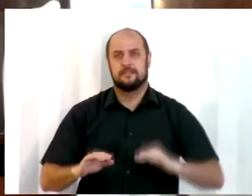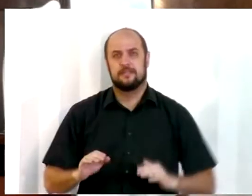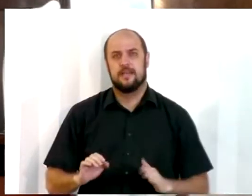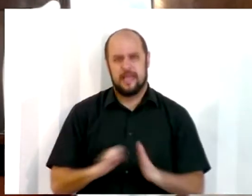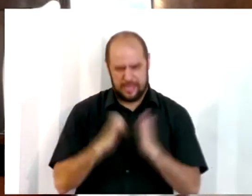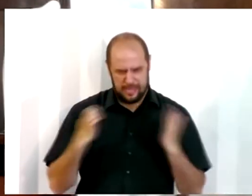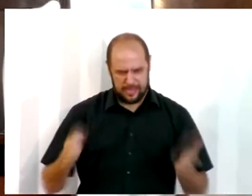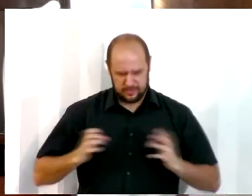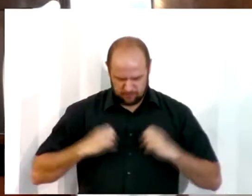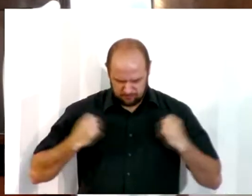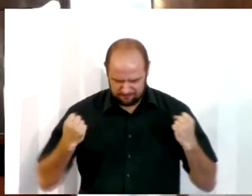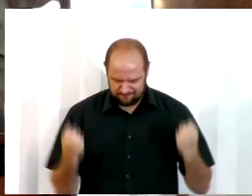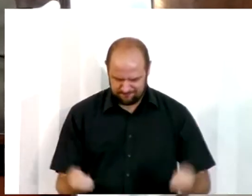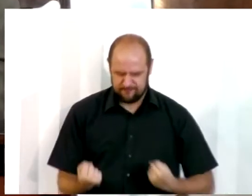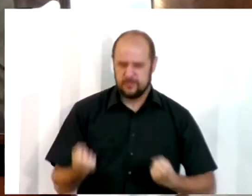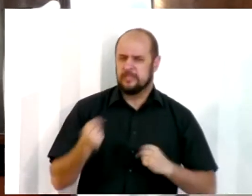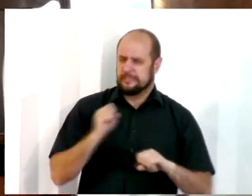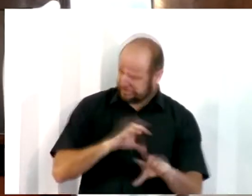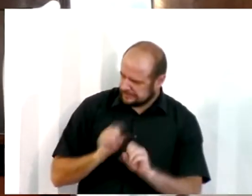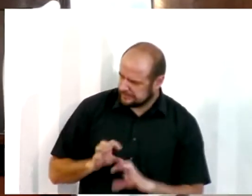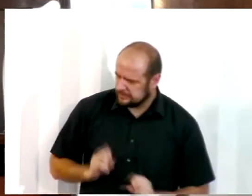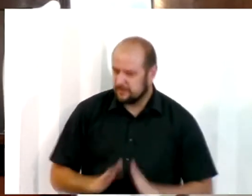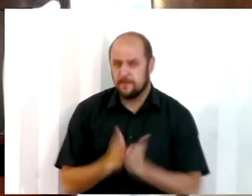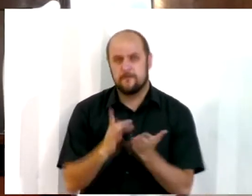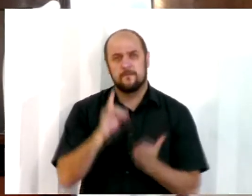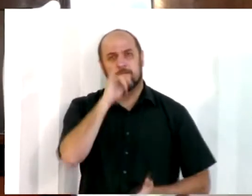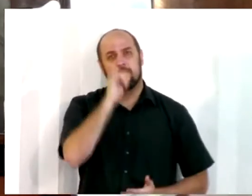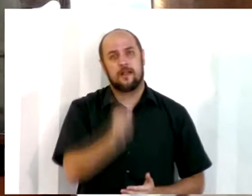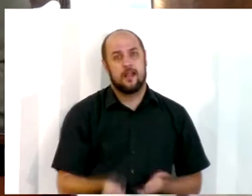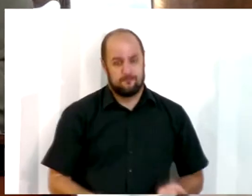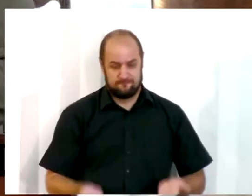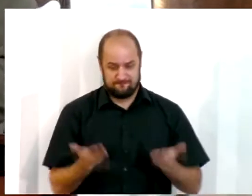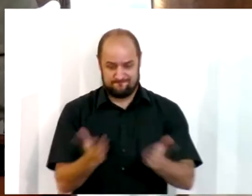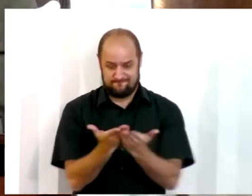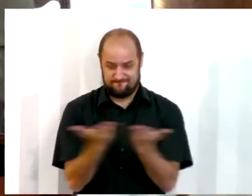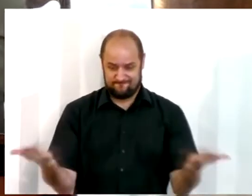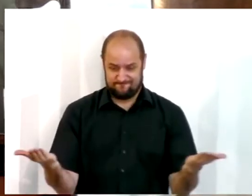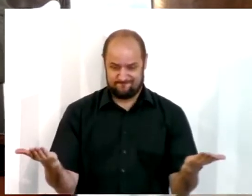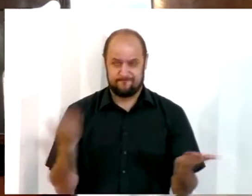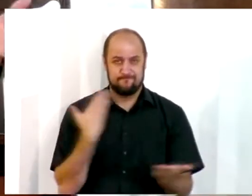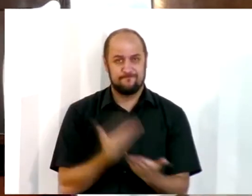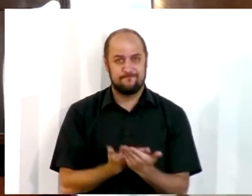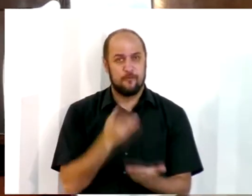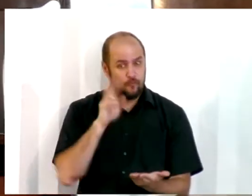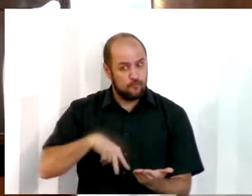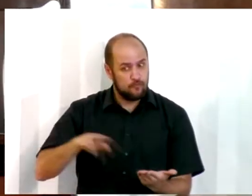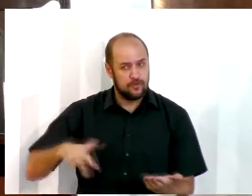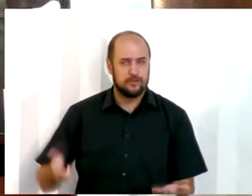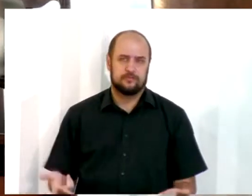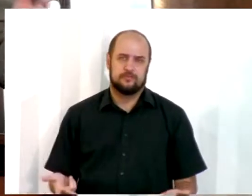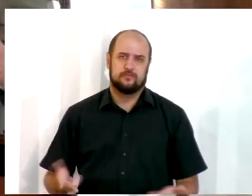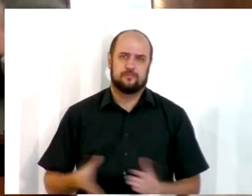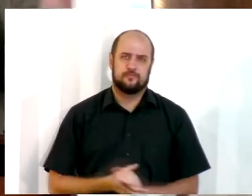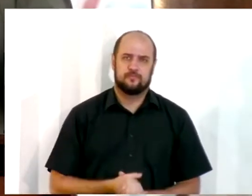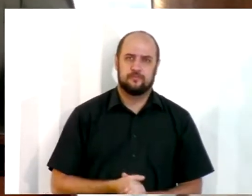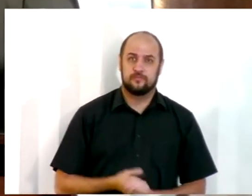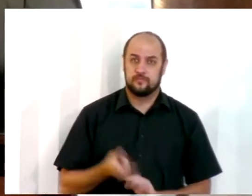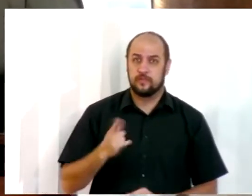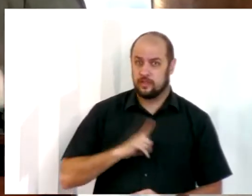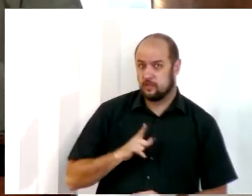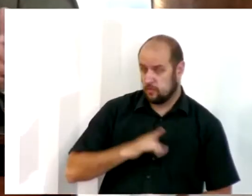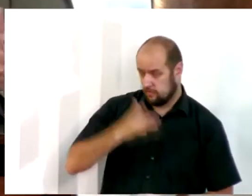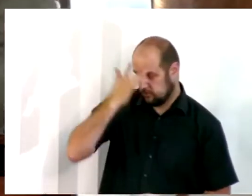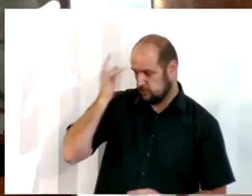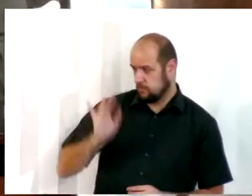Esdras tem disposição para ensinar. E a palavra de Deus está ali. Há uma coisa muito interessante. Ele está ladeado aqui por alguns